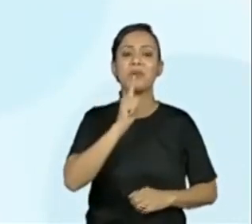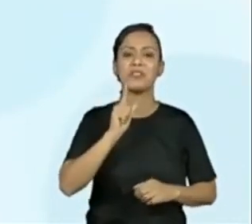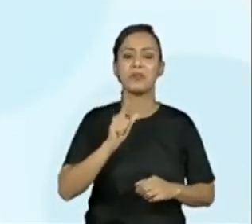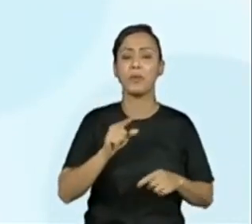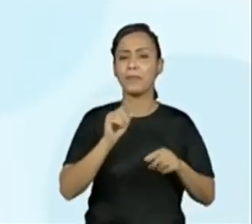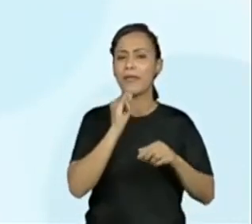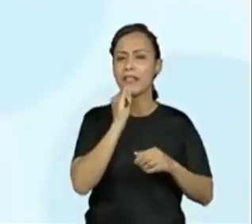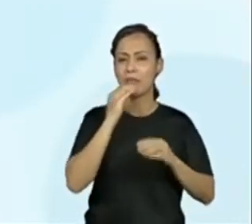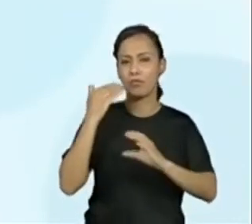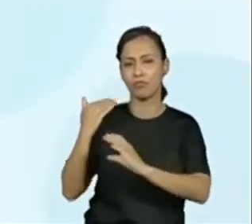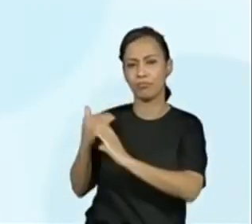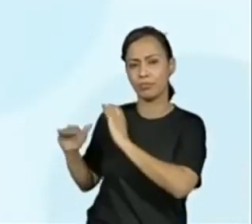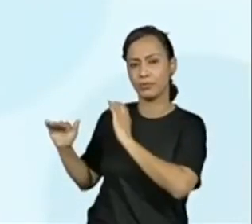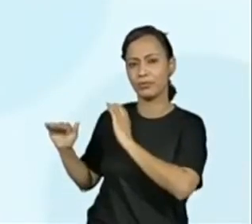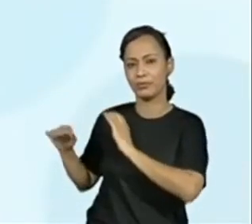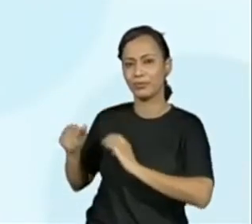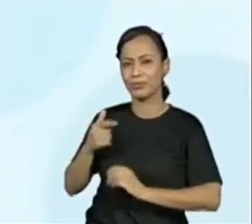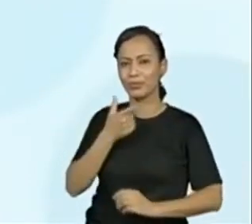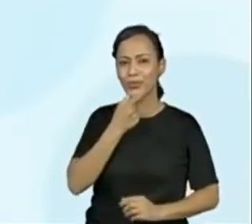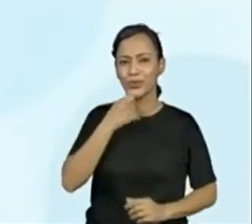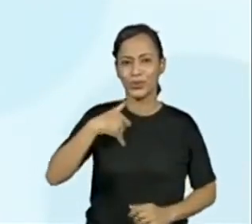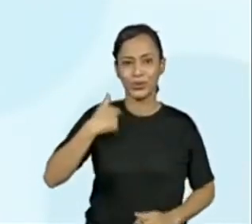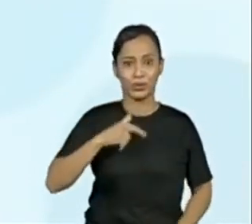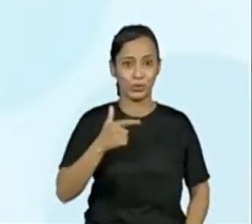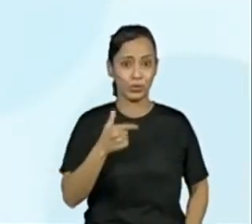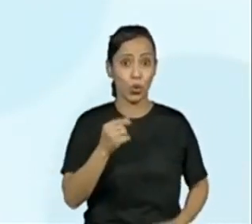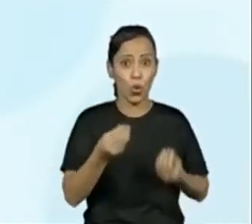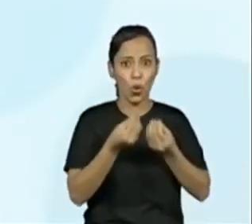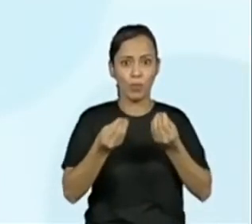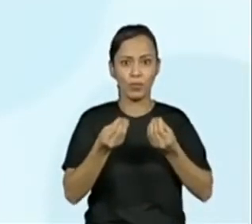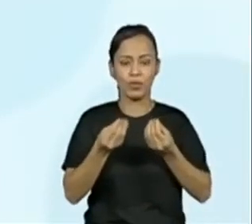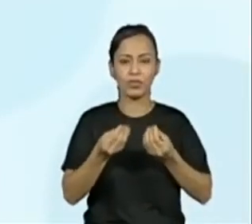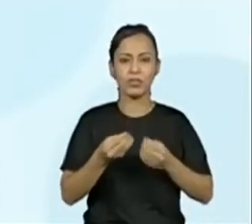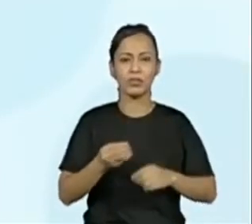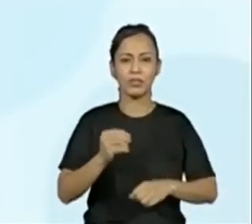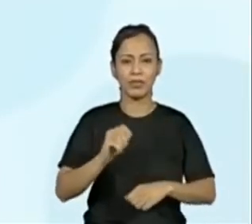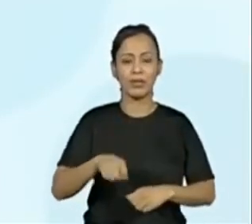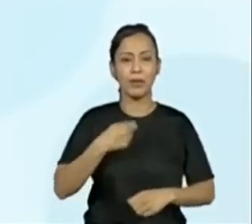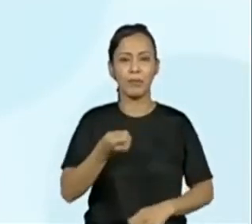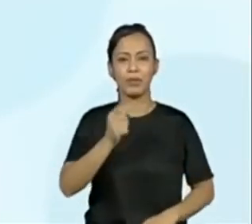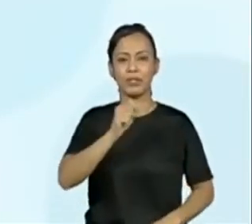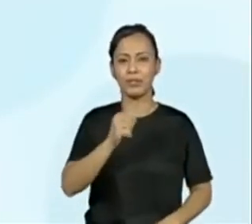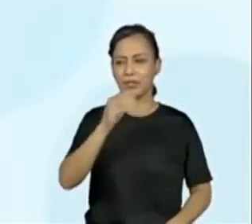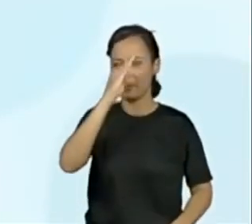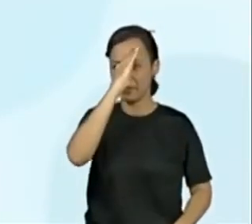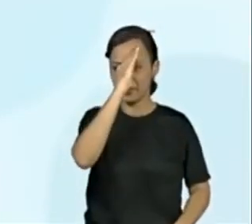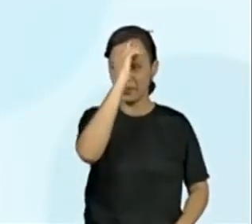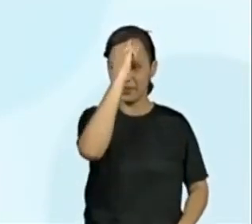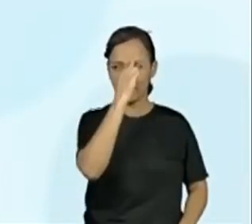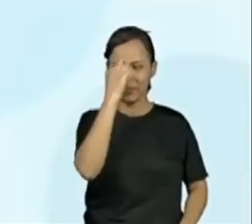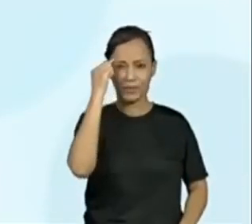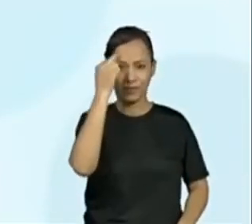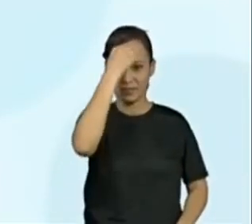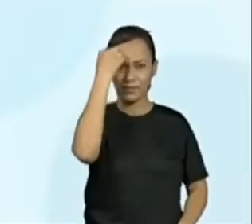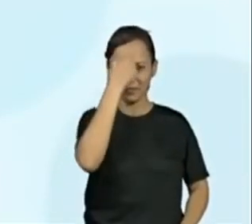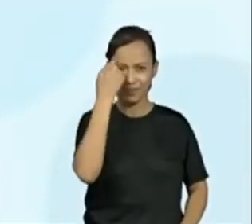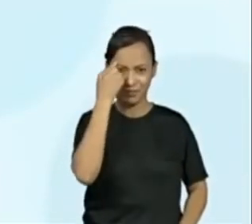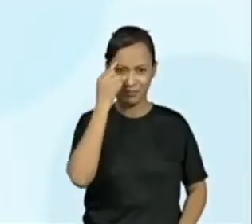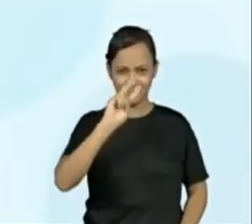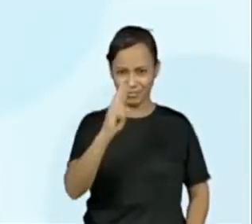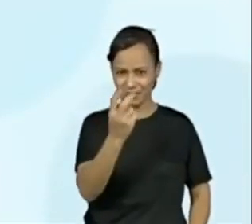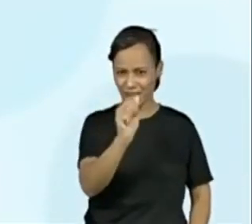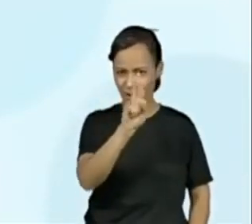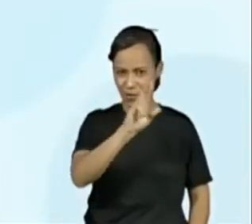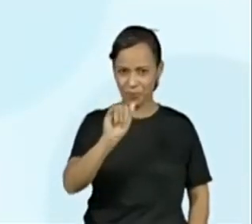um dos presentes que mais gostei foi um box do Harry Potter. Nunca li, só tinha visto os filmes, contou a